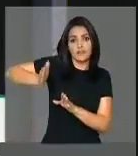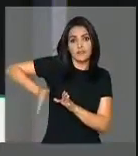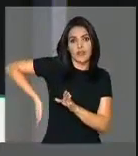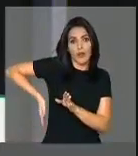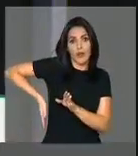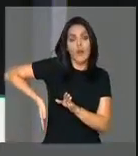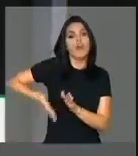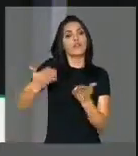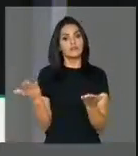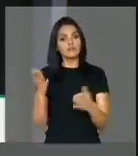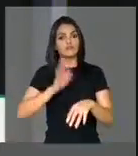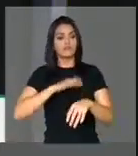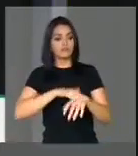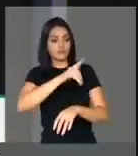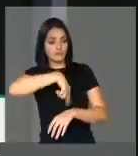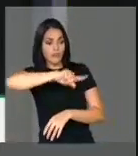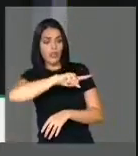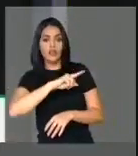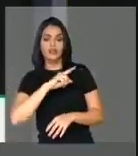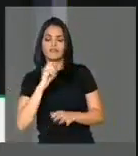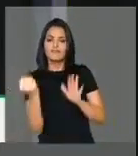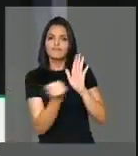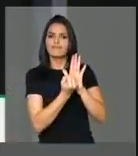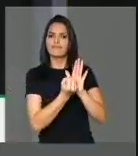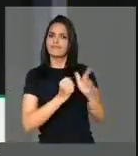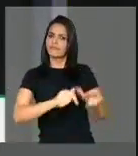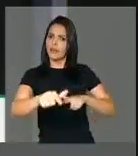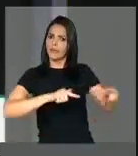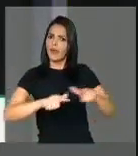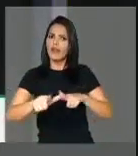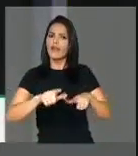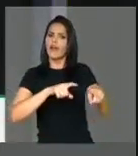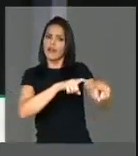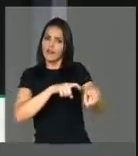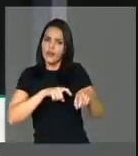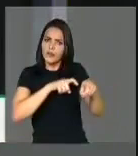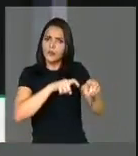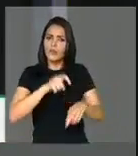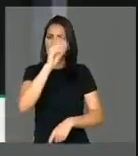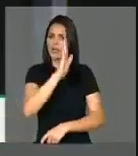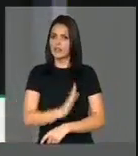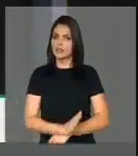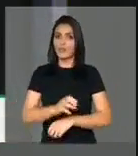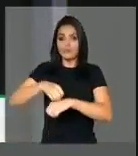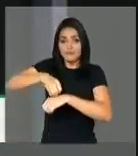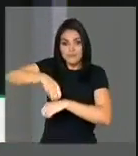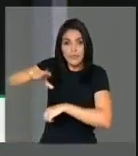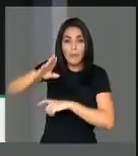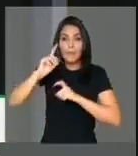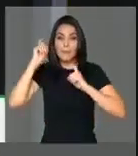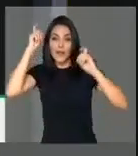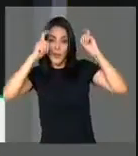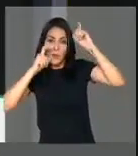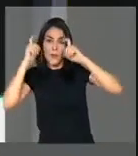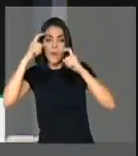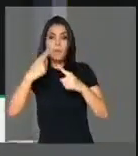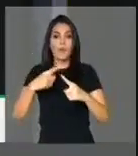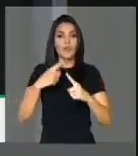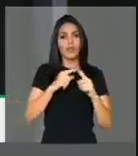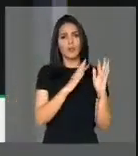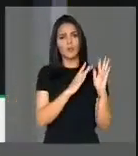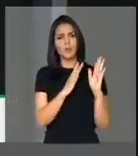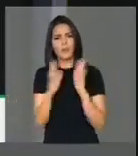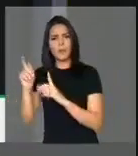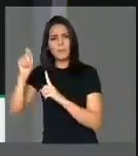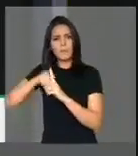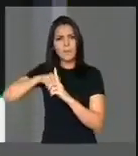trabalhadores e nos agricultores do meu estado. E eu estou preocupado com isso e estou trazendo essa preocupação aqui porque, ao longo dos últimos